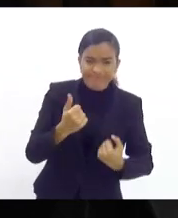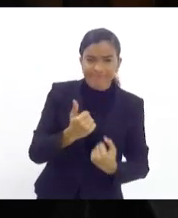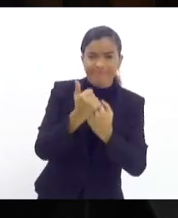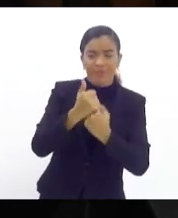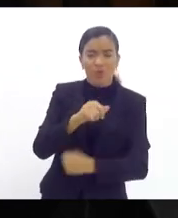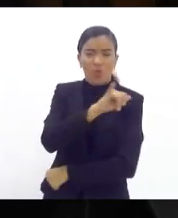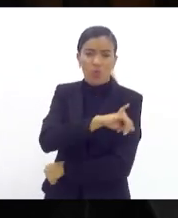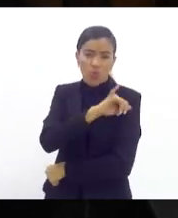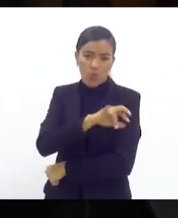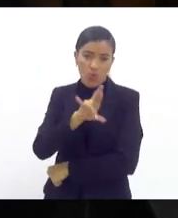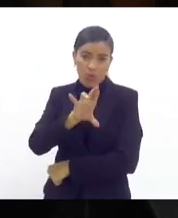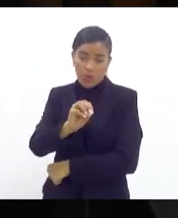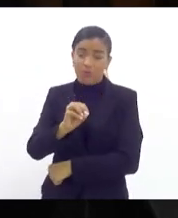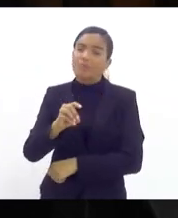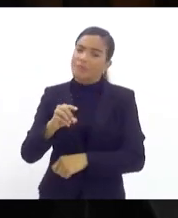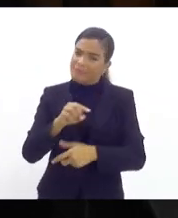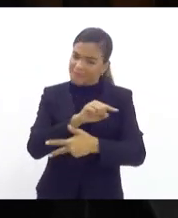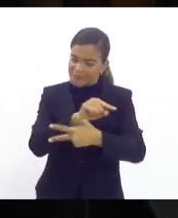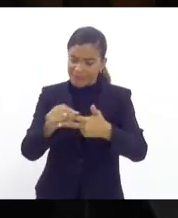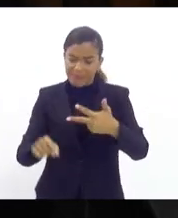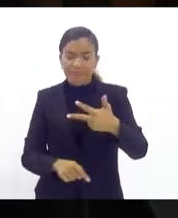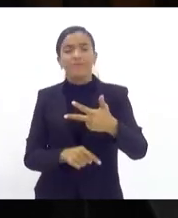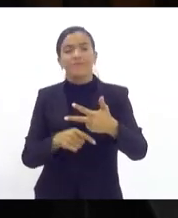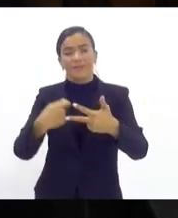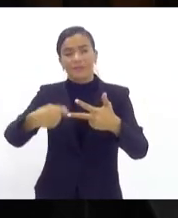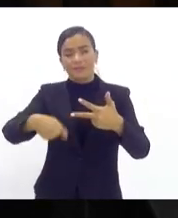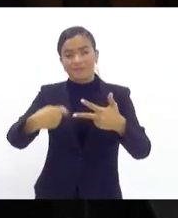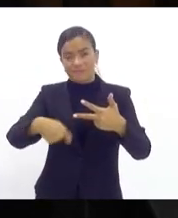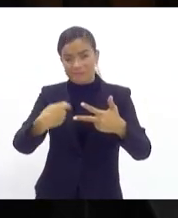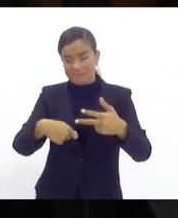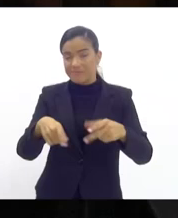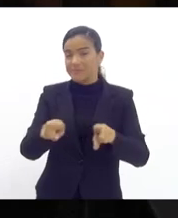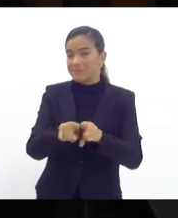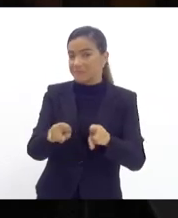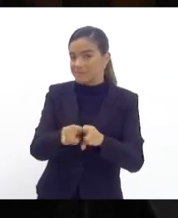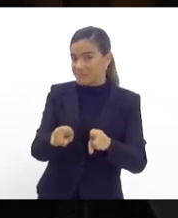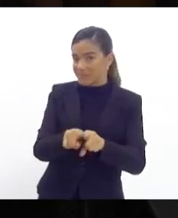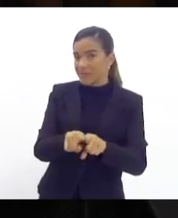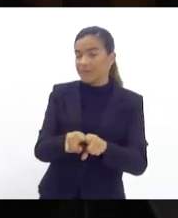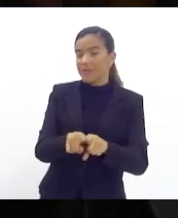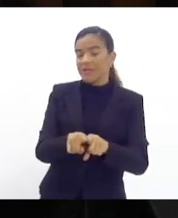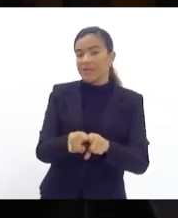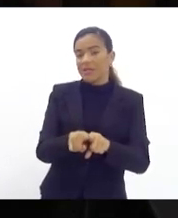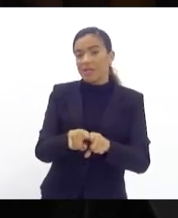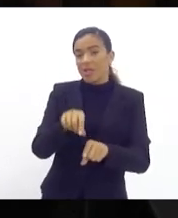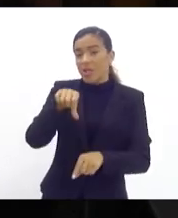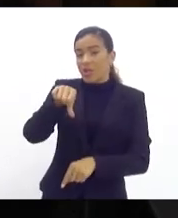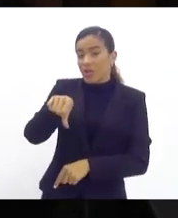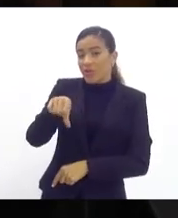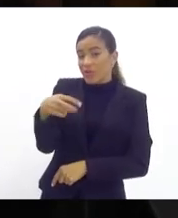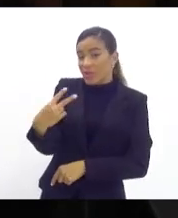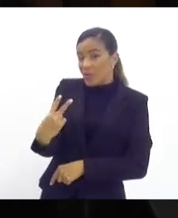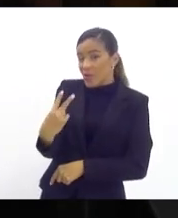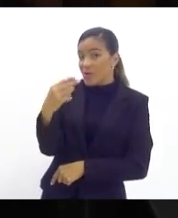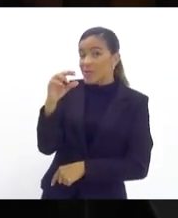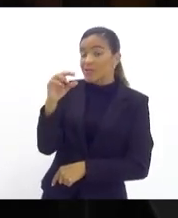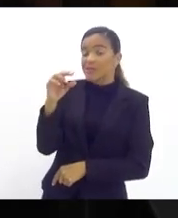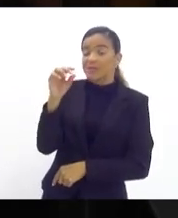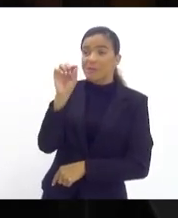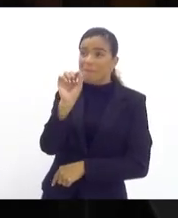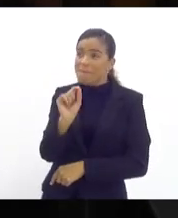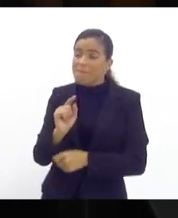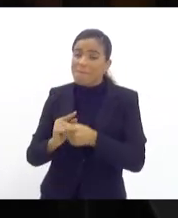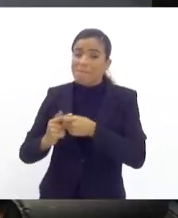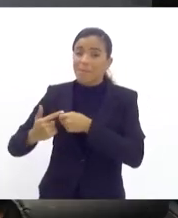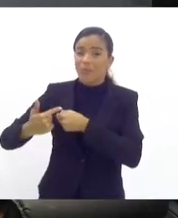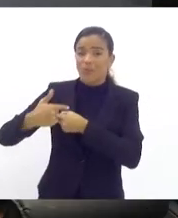E, essa unidade tem que perpassar também os nossos 92 municípios. Muito